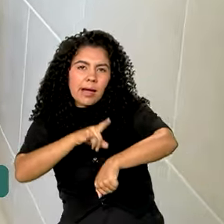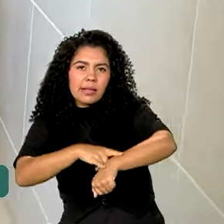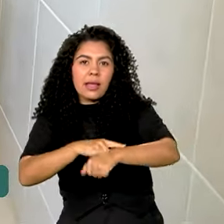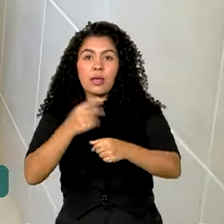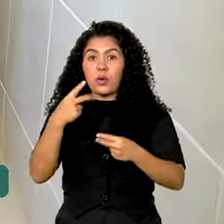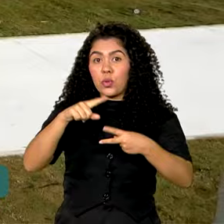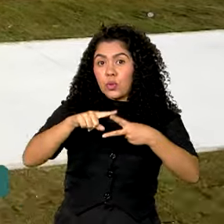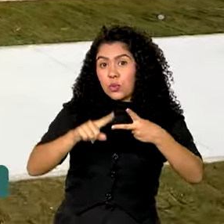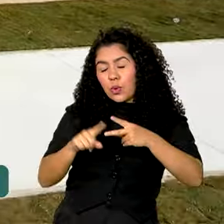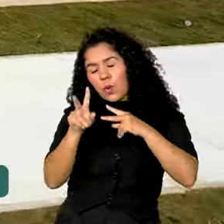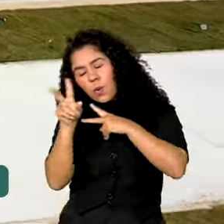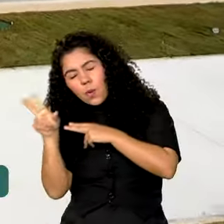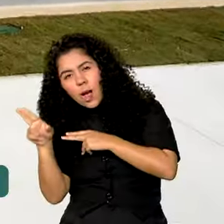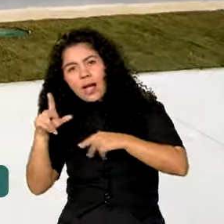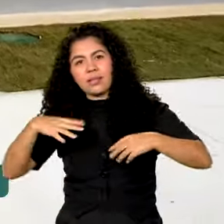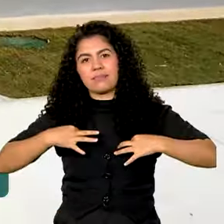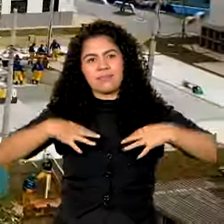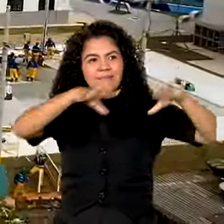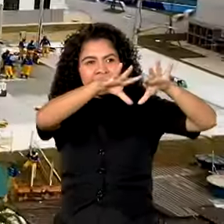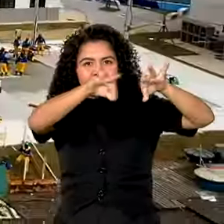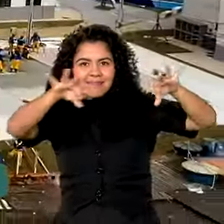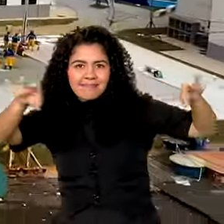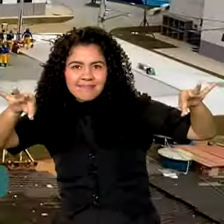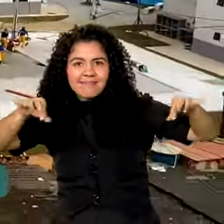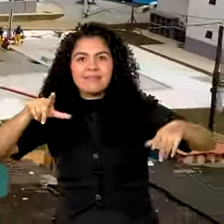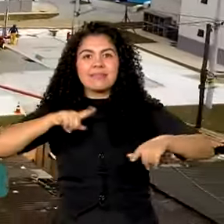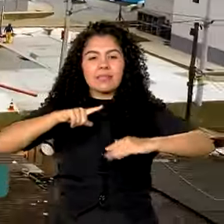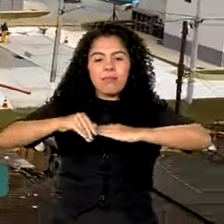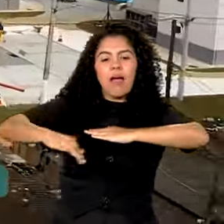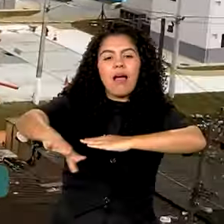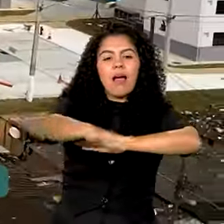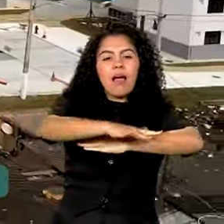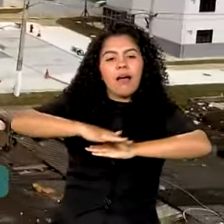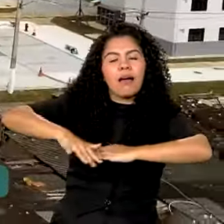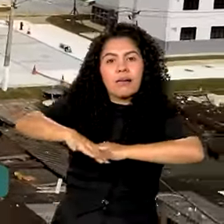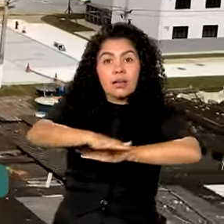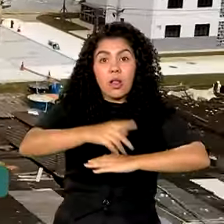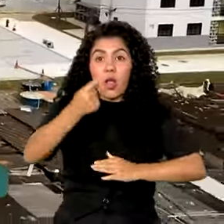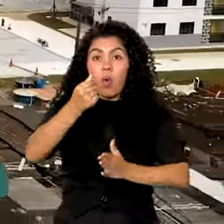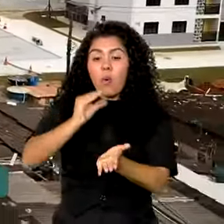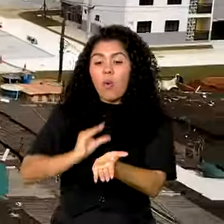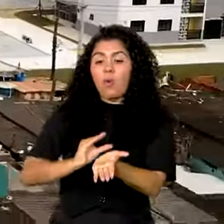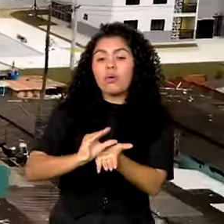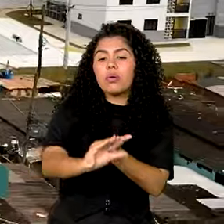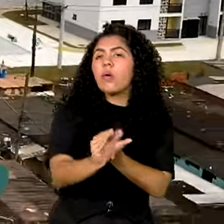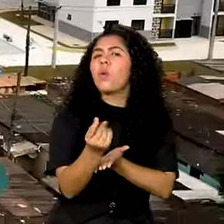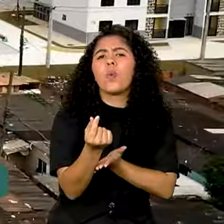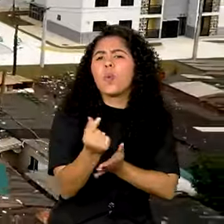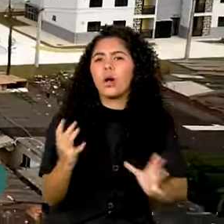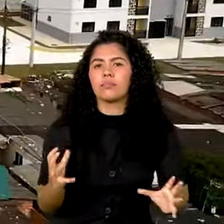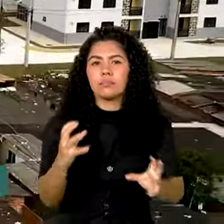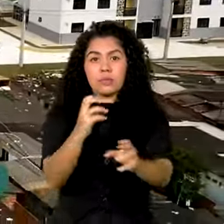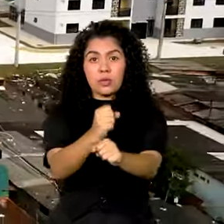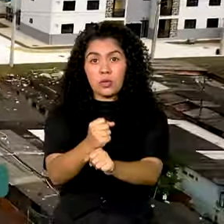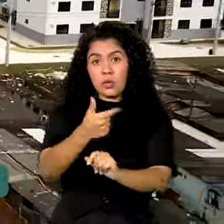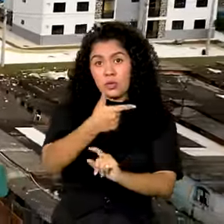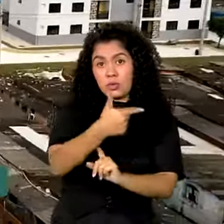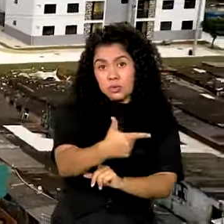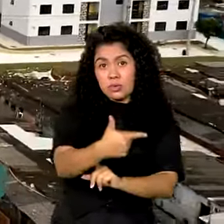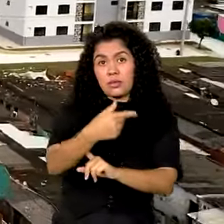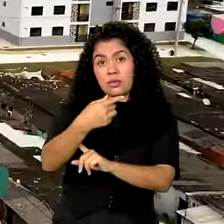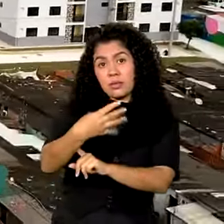área de serviço e varanda. Os investimentos na região foram de aproximadamente R$